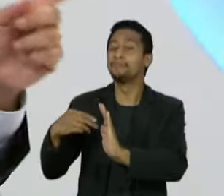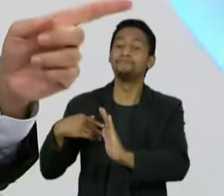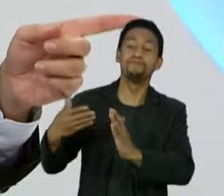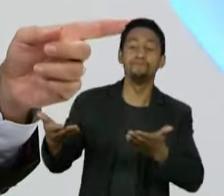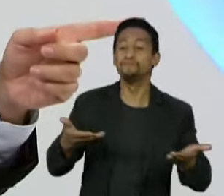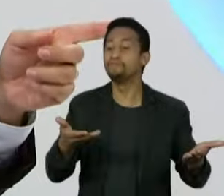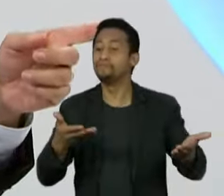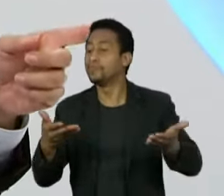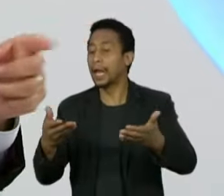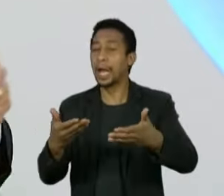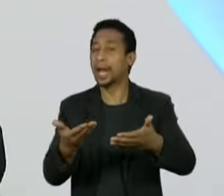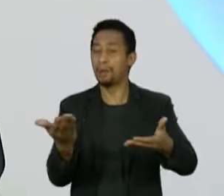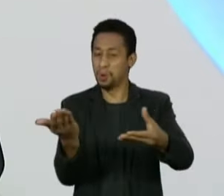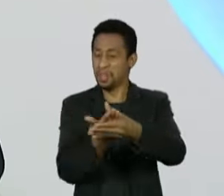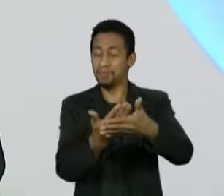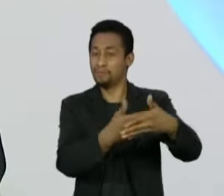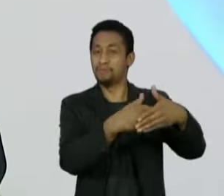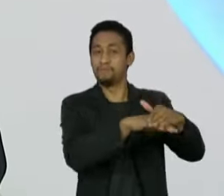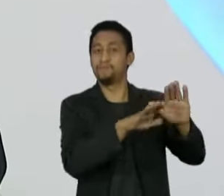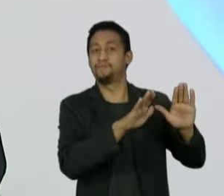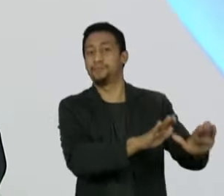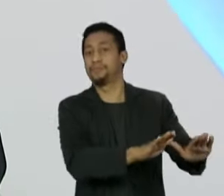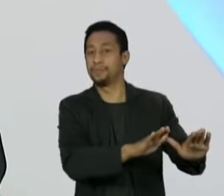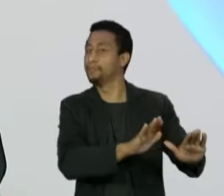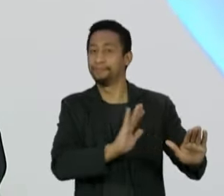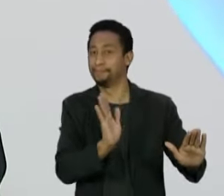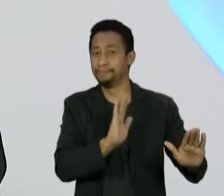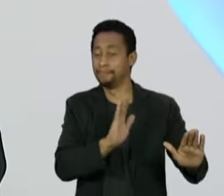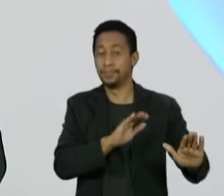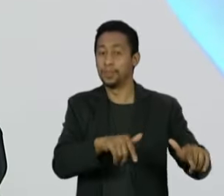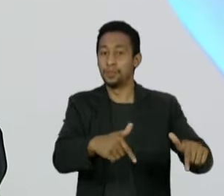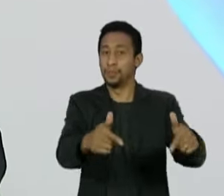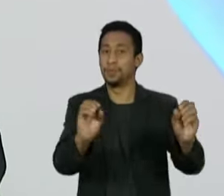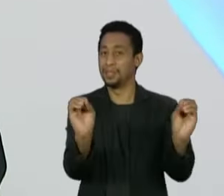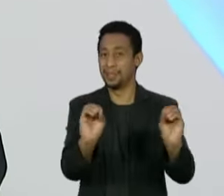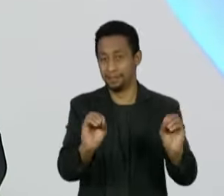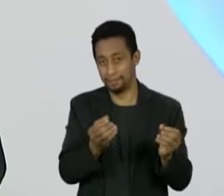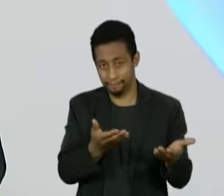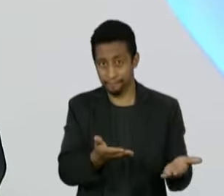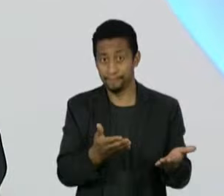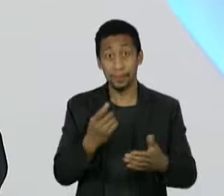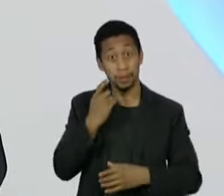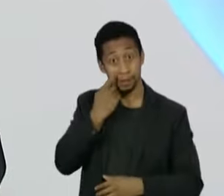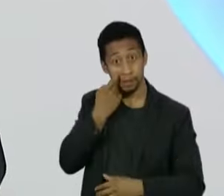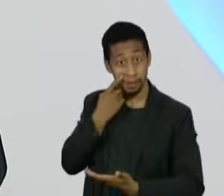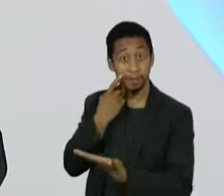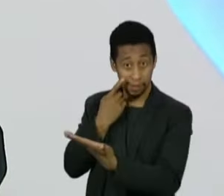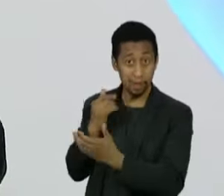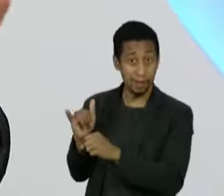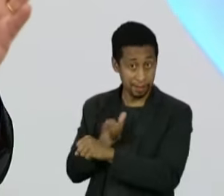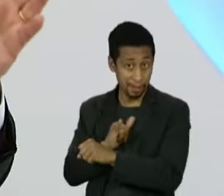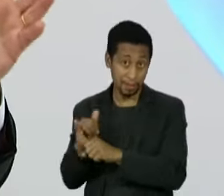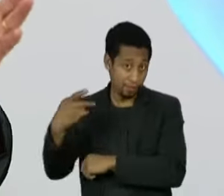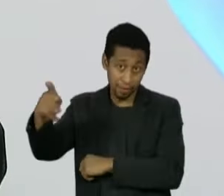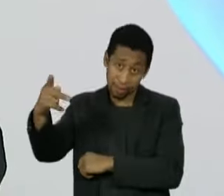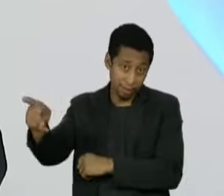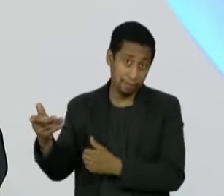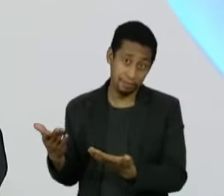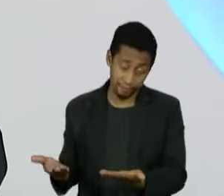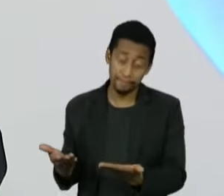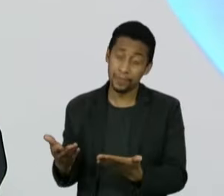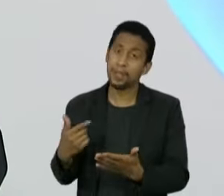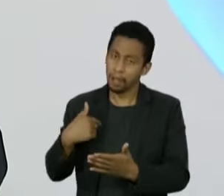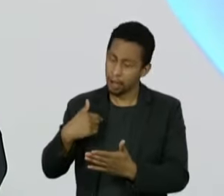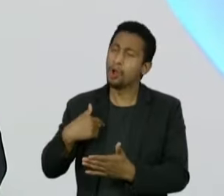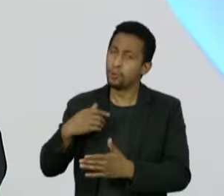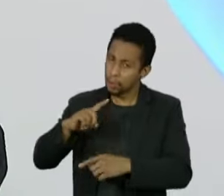com recurso para o plenário. Esse recurso nunca foi encaminhado. Ele seguiu um roteiro que com Davi Alcolumbre aconteceu muito, que é oportunamente farei.